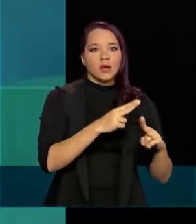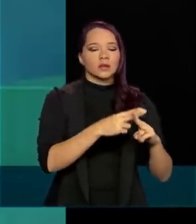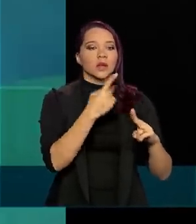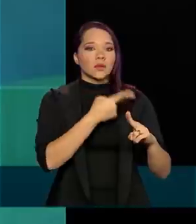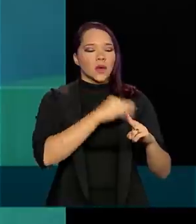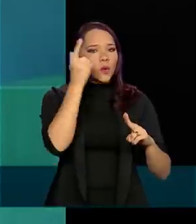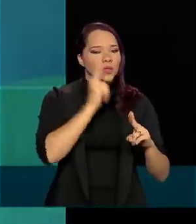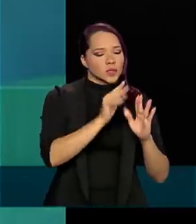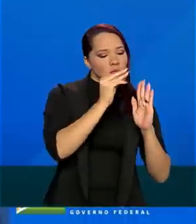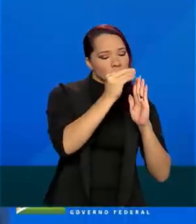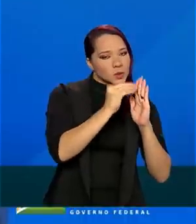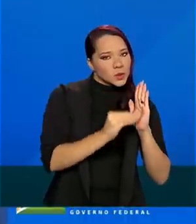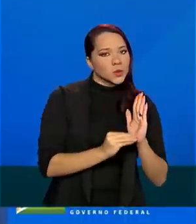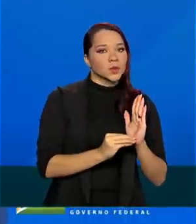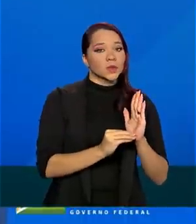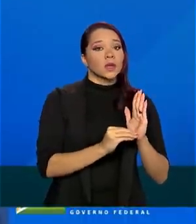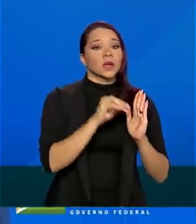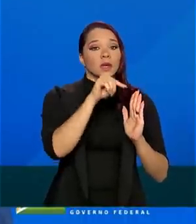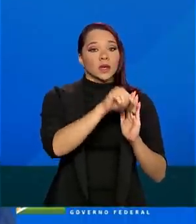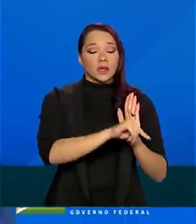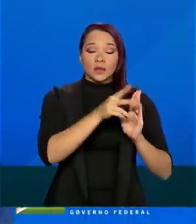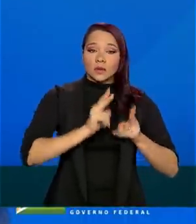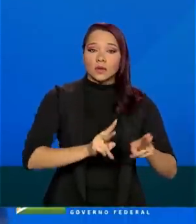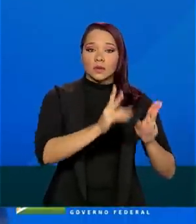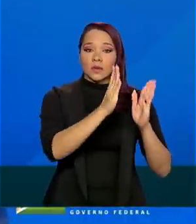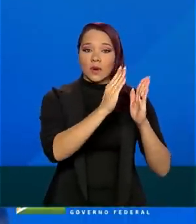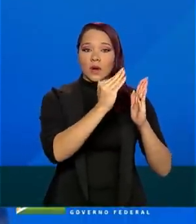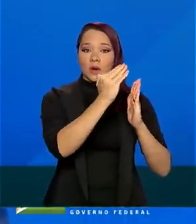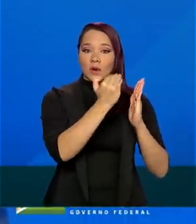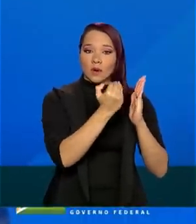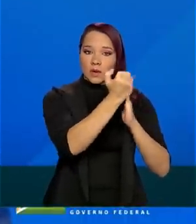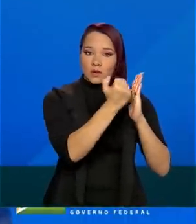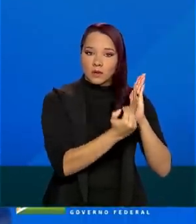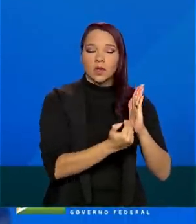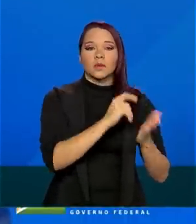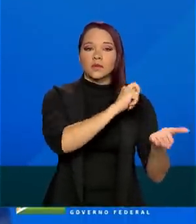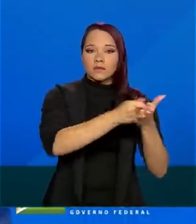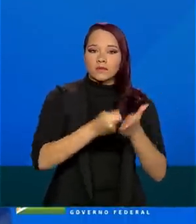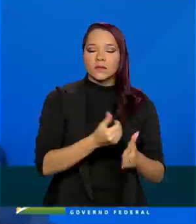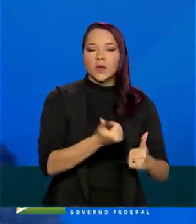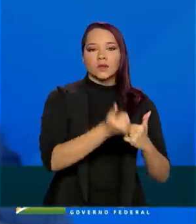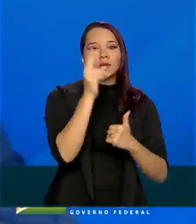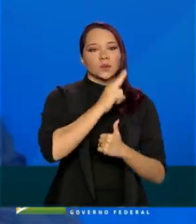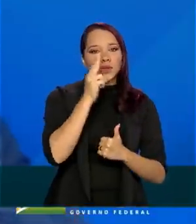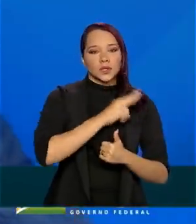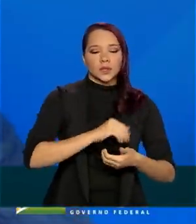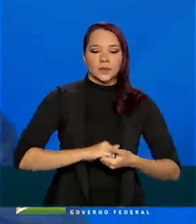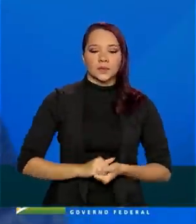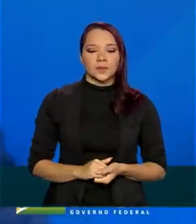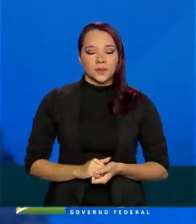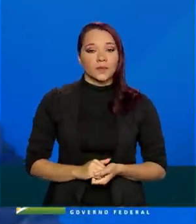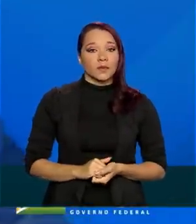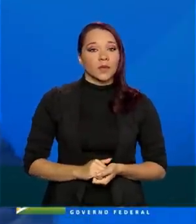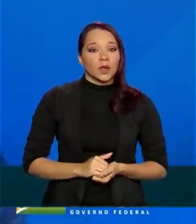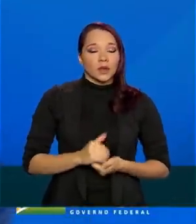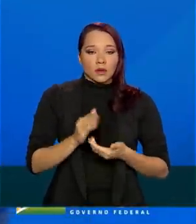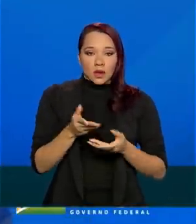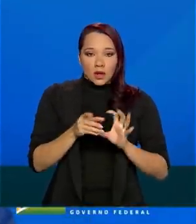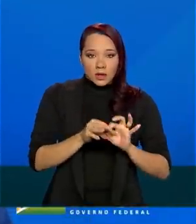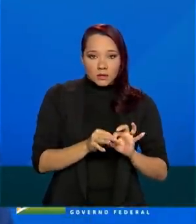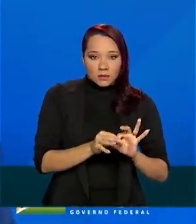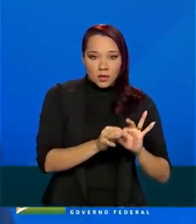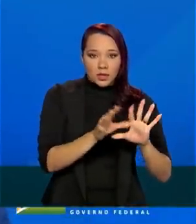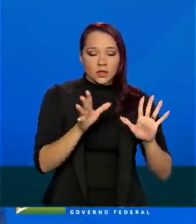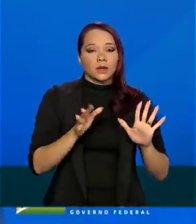regularizar a situação. A medida segue o cronograma de pagamentos do auxílio emergencial. A liberação é